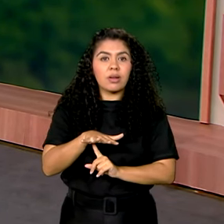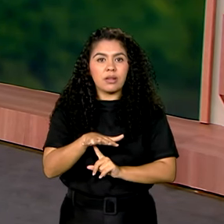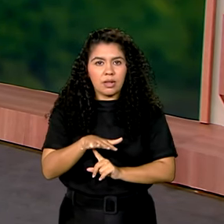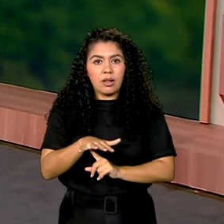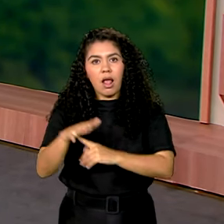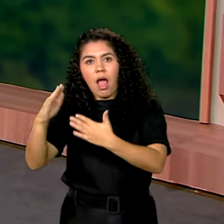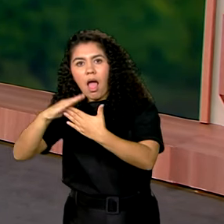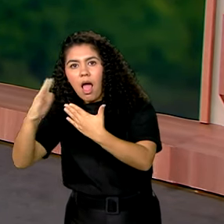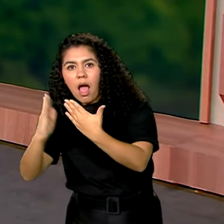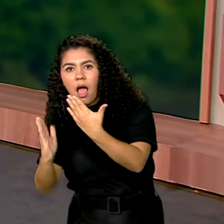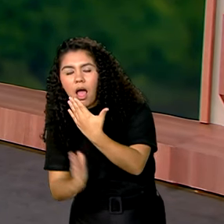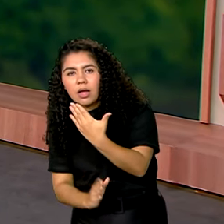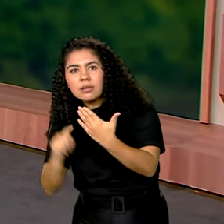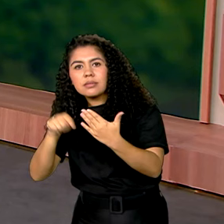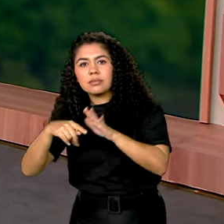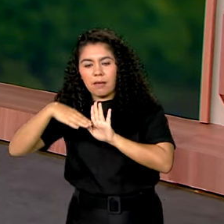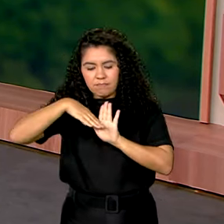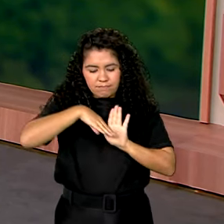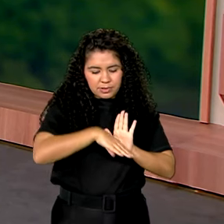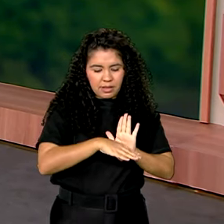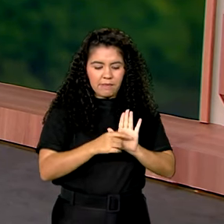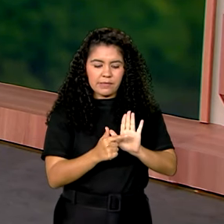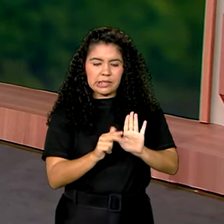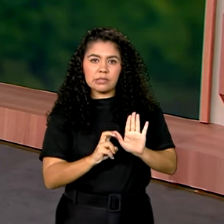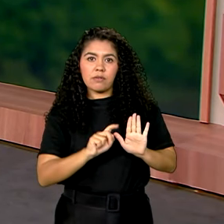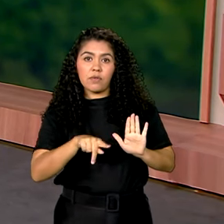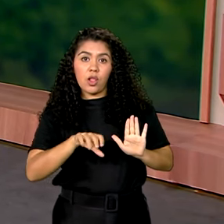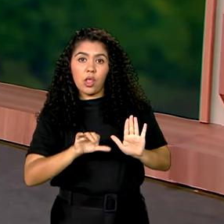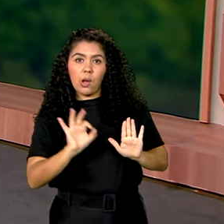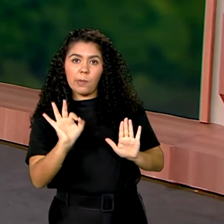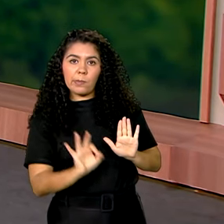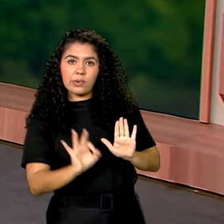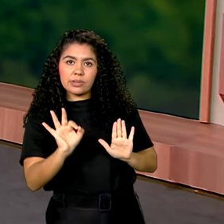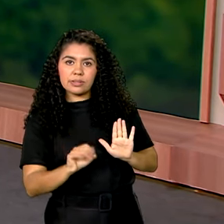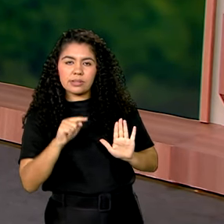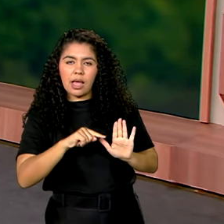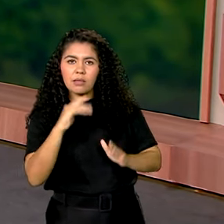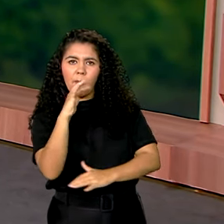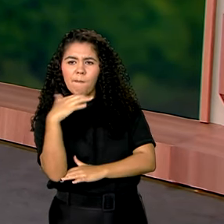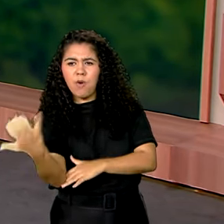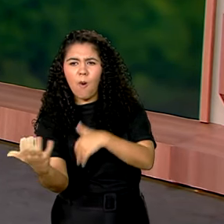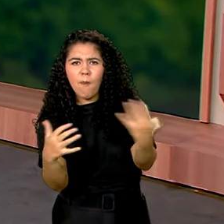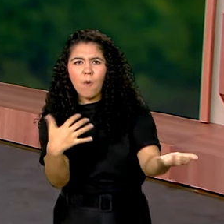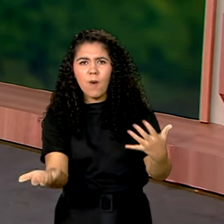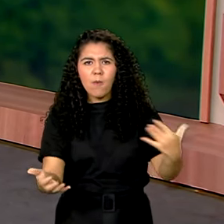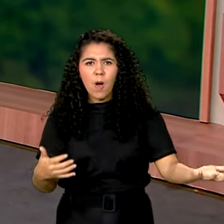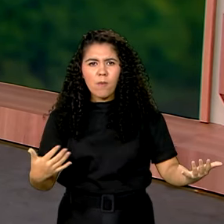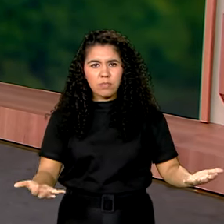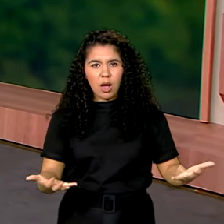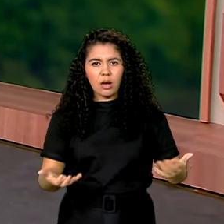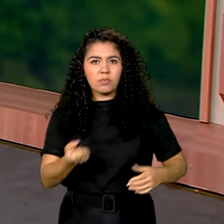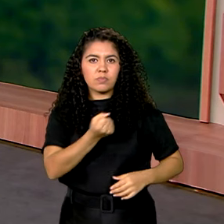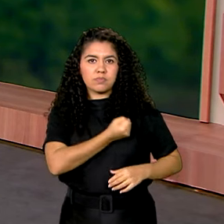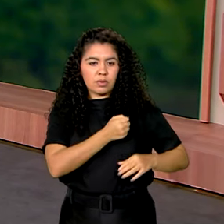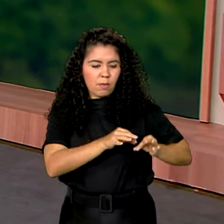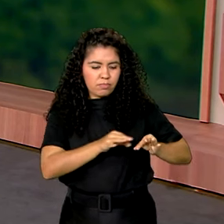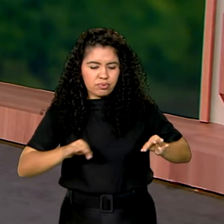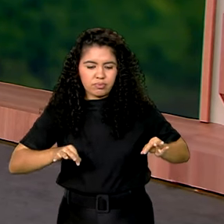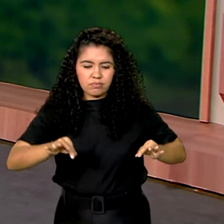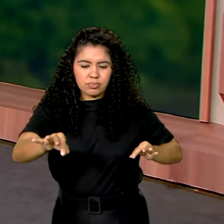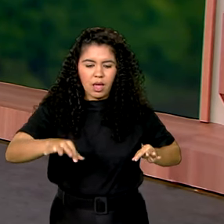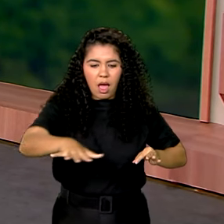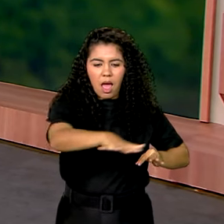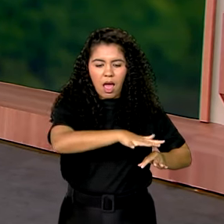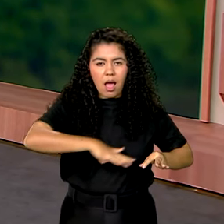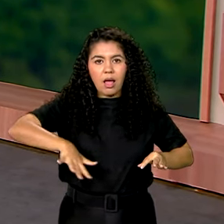Mata Atlântica tem queda de 25,9% no desmatamento em quilômetro quadrado. Você vê aí